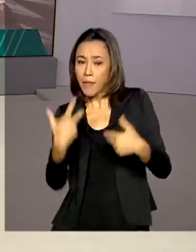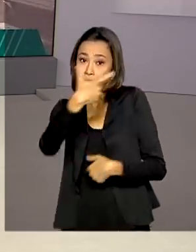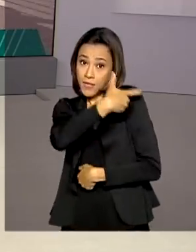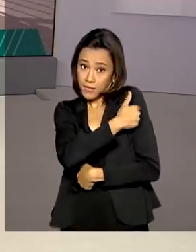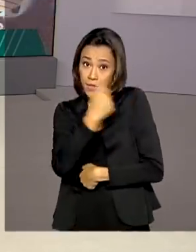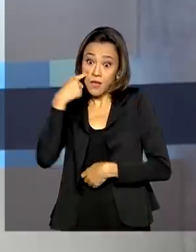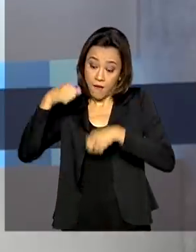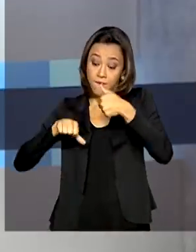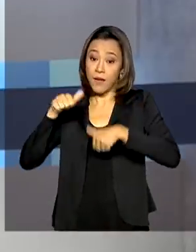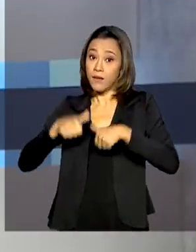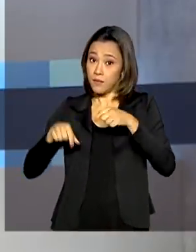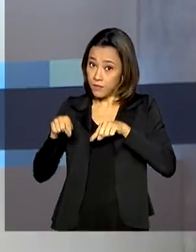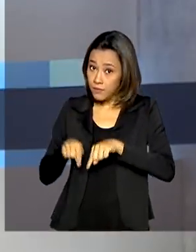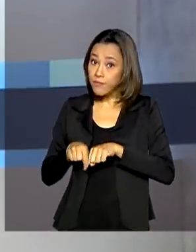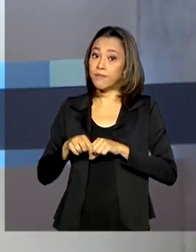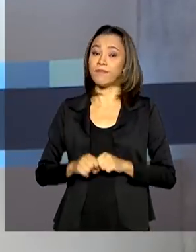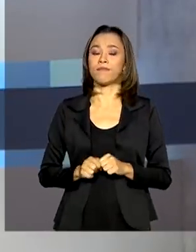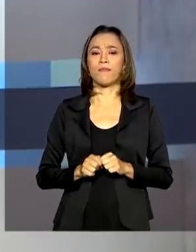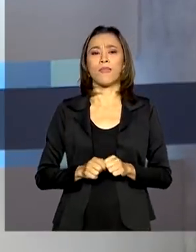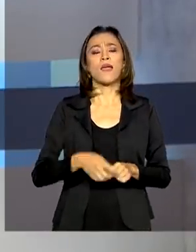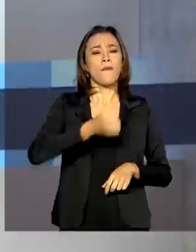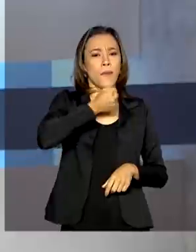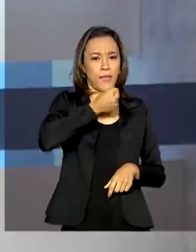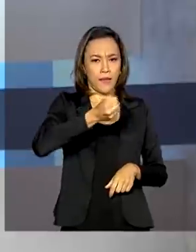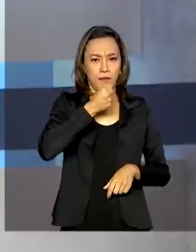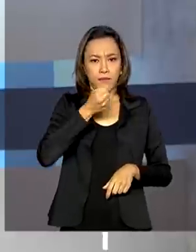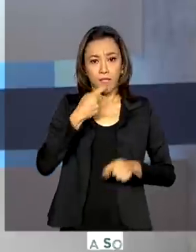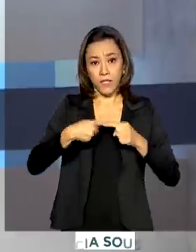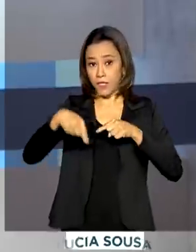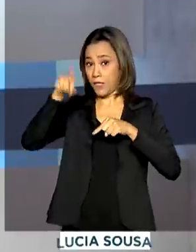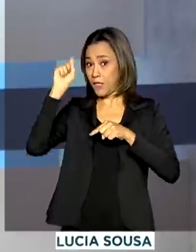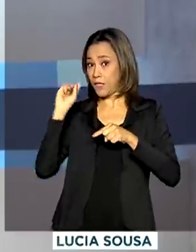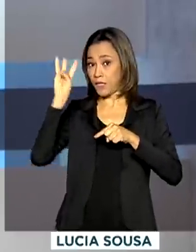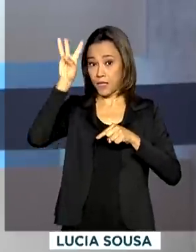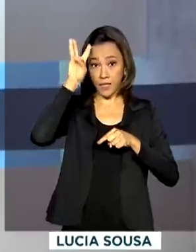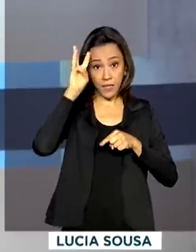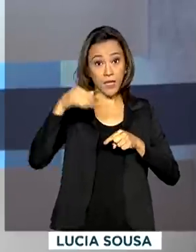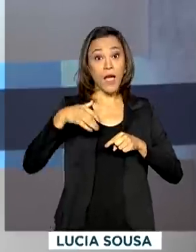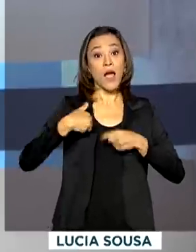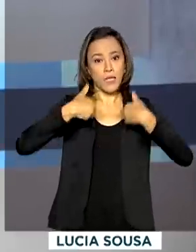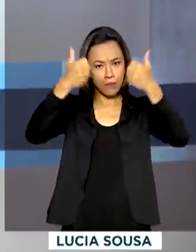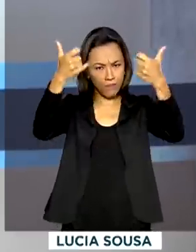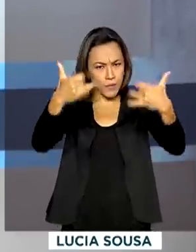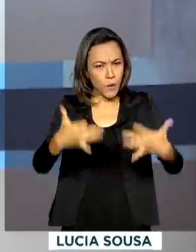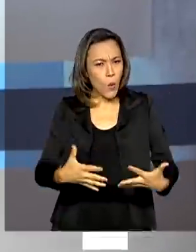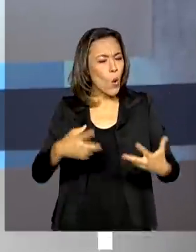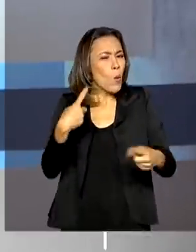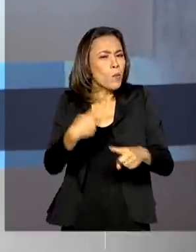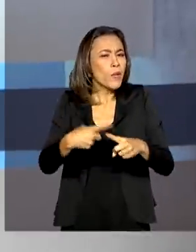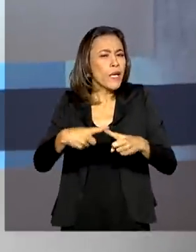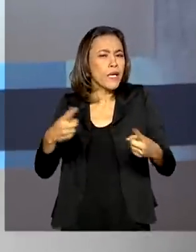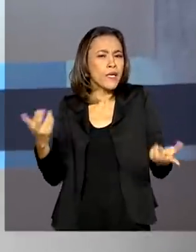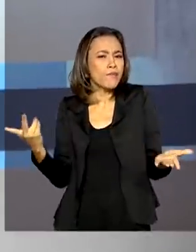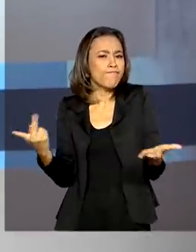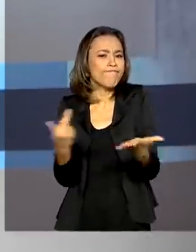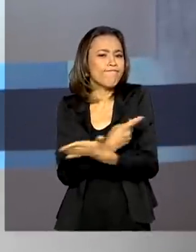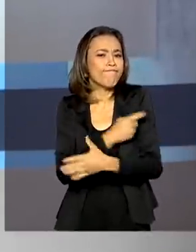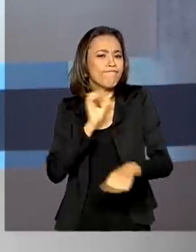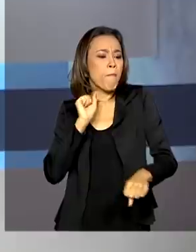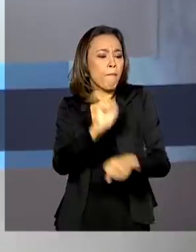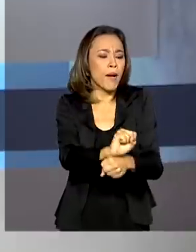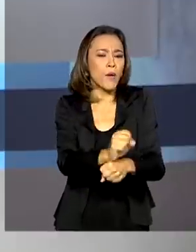dados. Em entrevista nesta terça-feira, a Anvisa explicou o que levou à decisão de suspender a vacina.